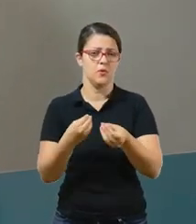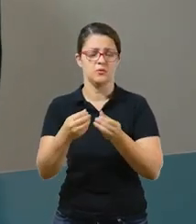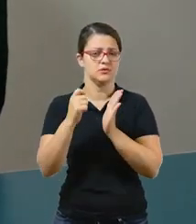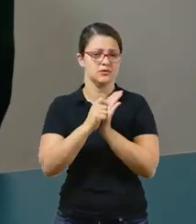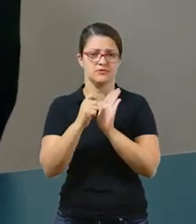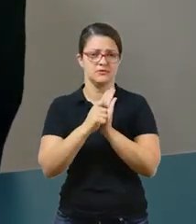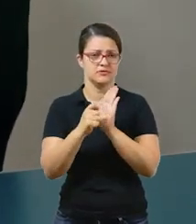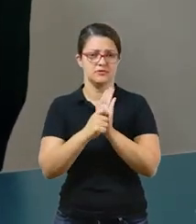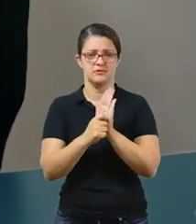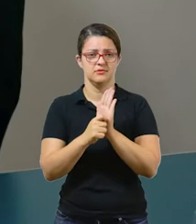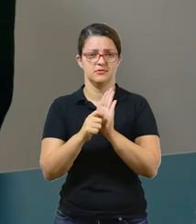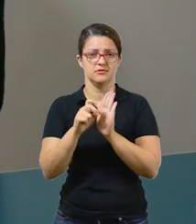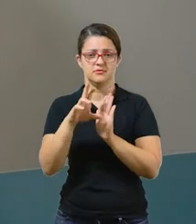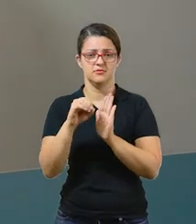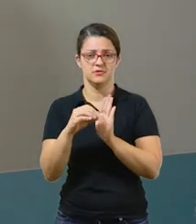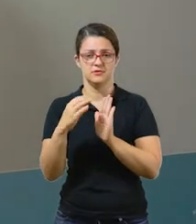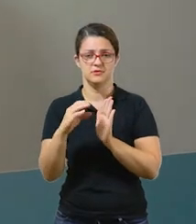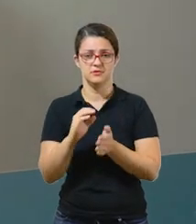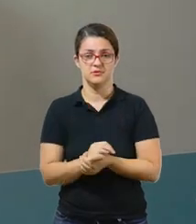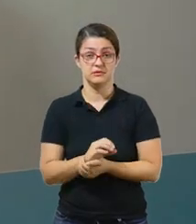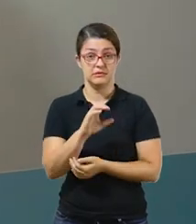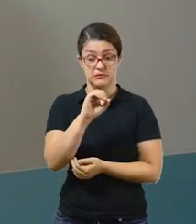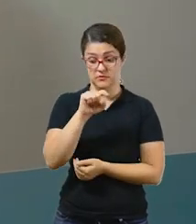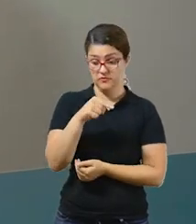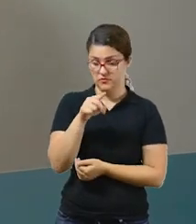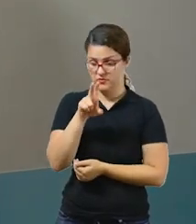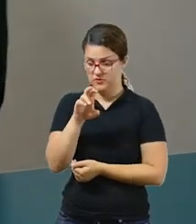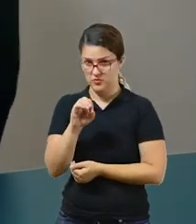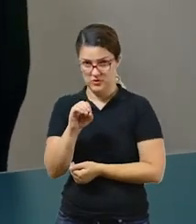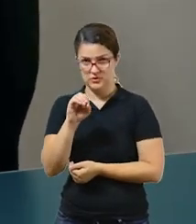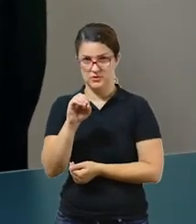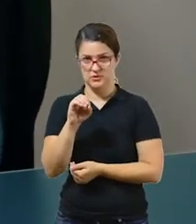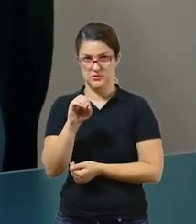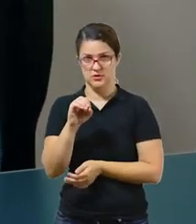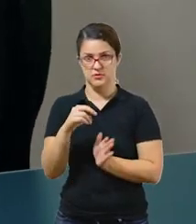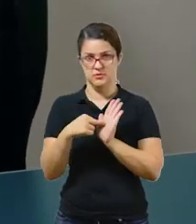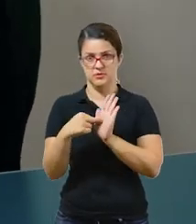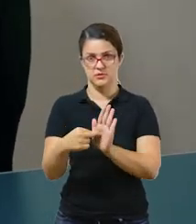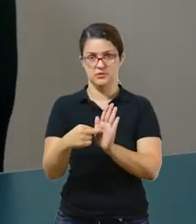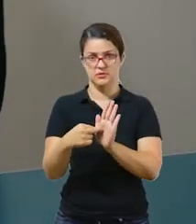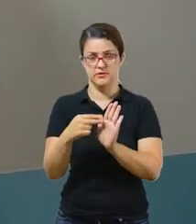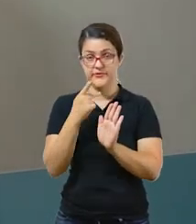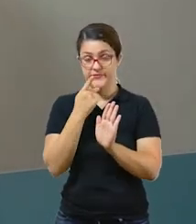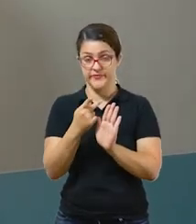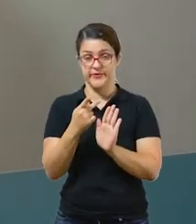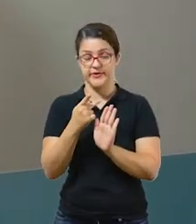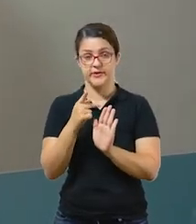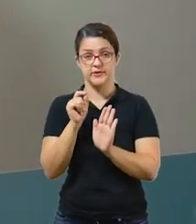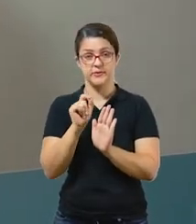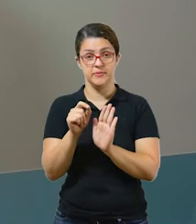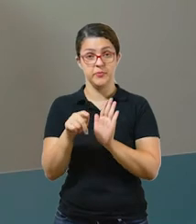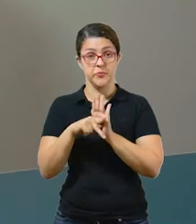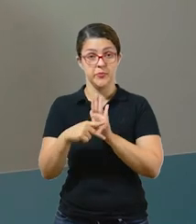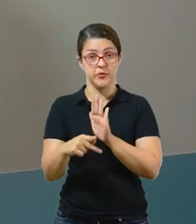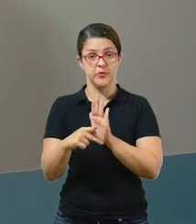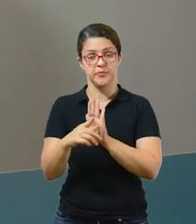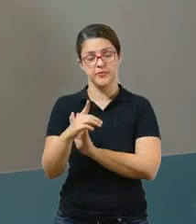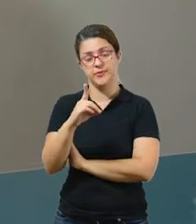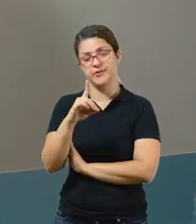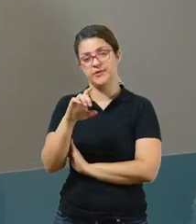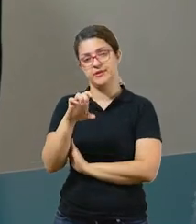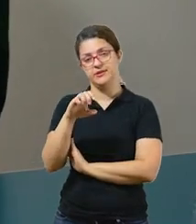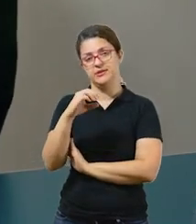escreveria 50 centavos? 0,50. Essa representação chama-se representação decimal.